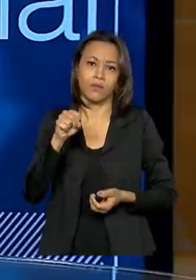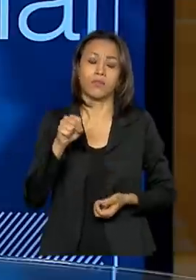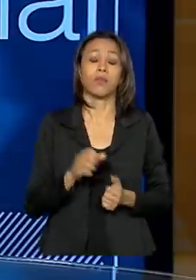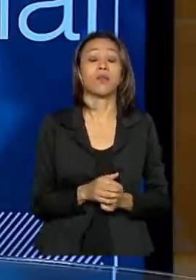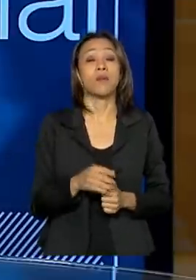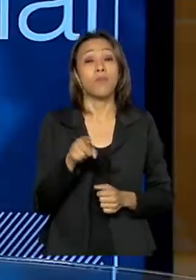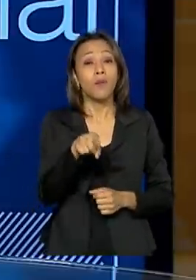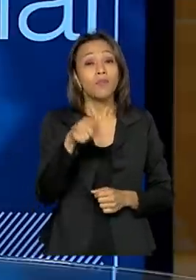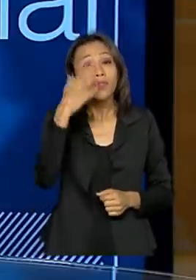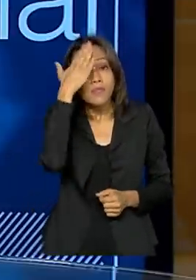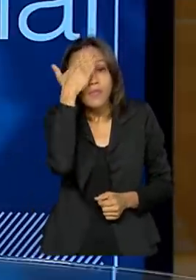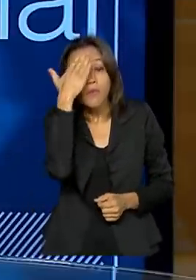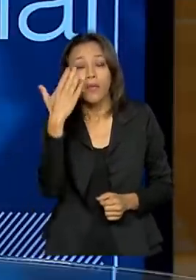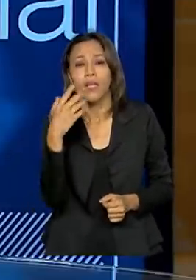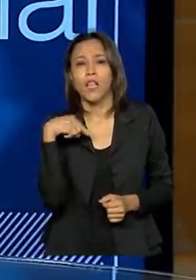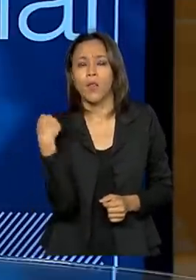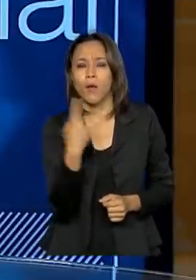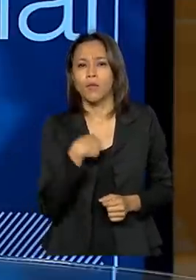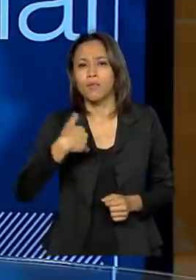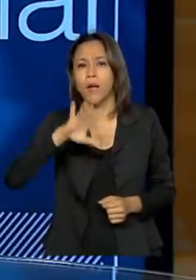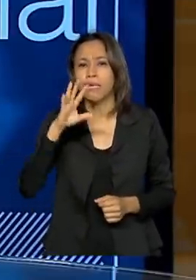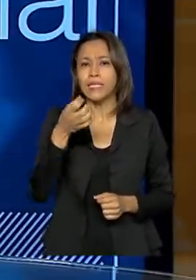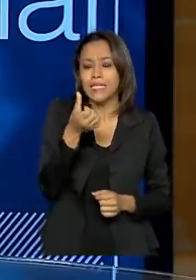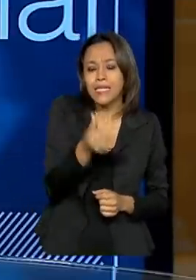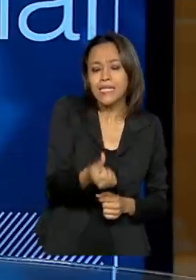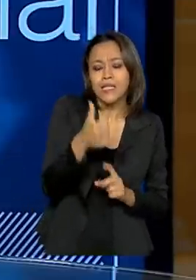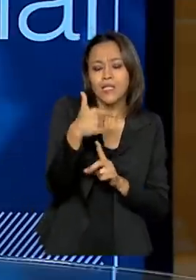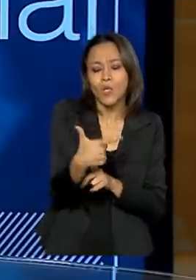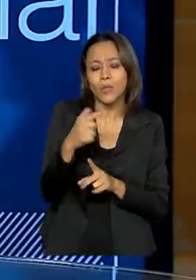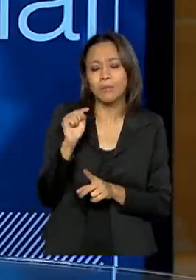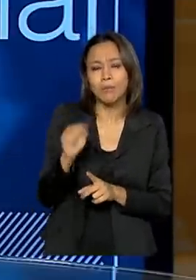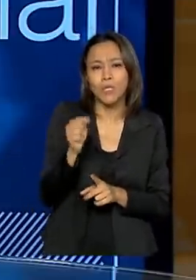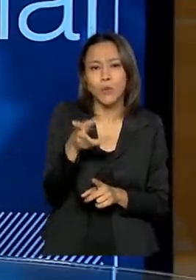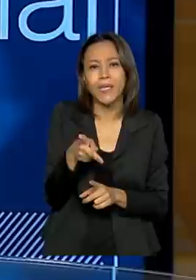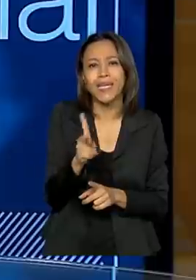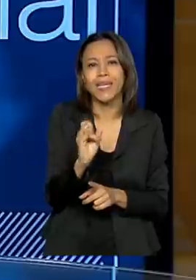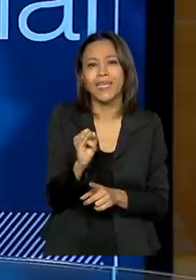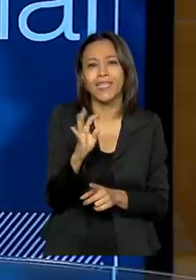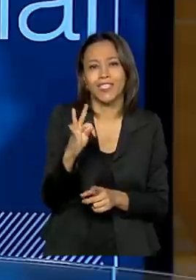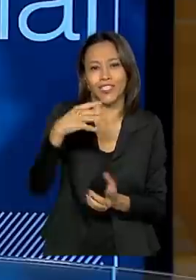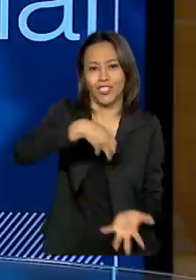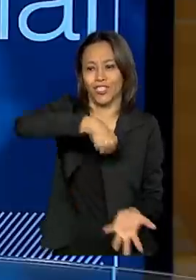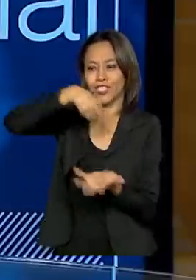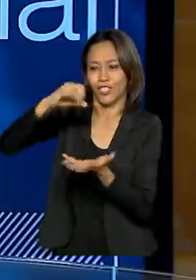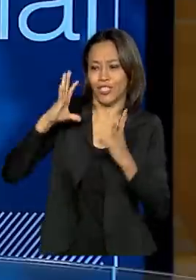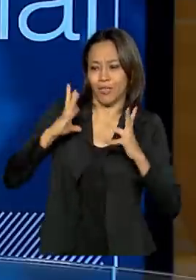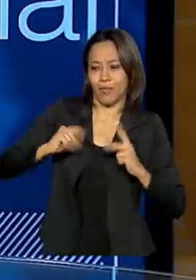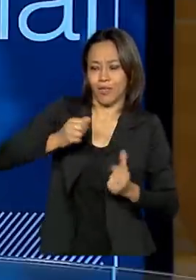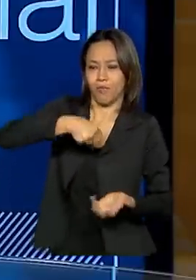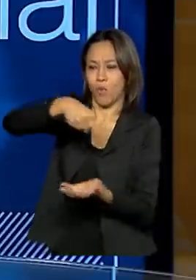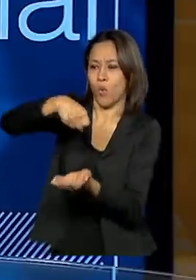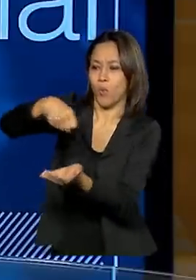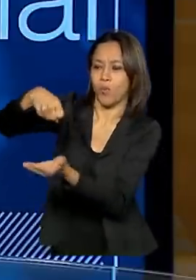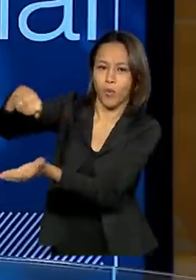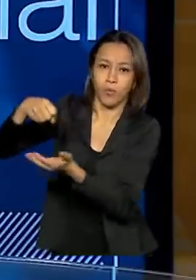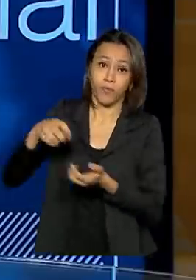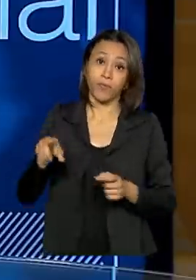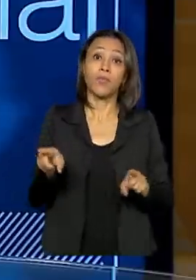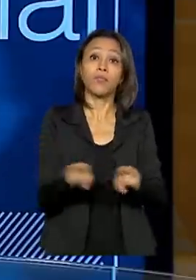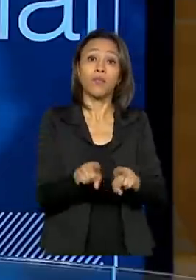ter uma ideia, nós entregamos mais de 62 mil kits de higiene e limpeza aos indígenas. Também implementamos